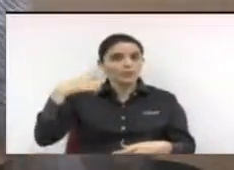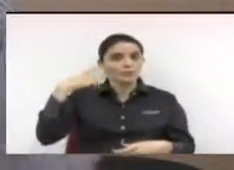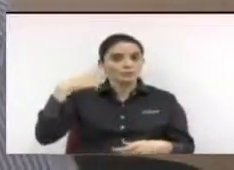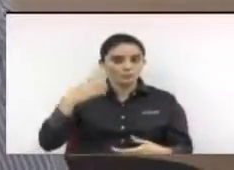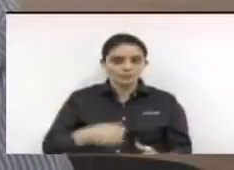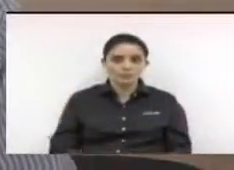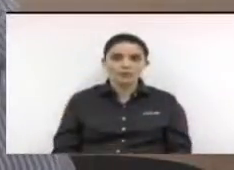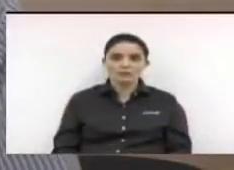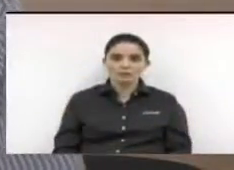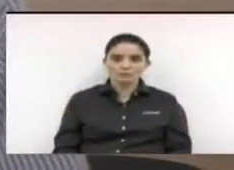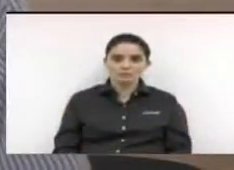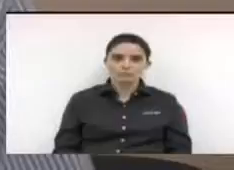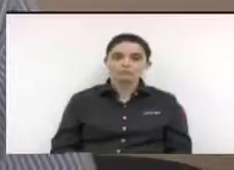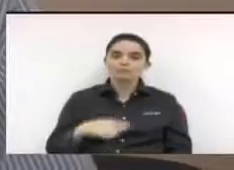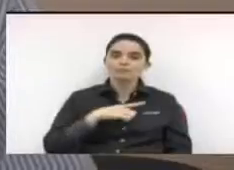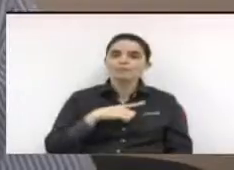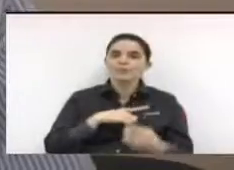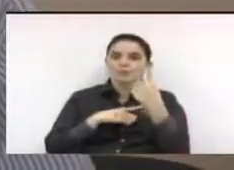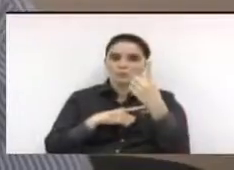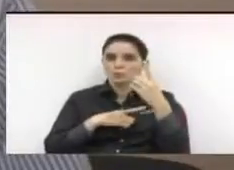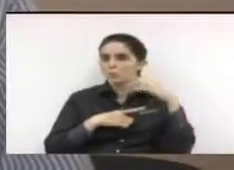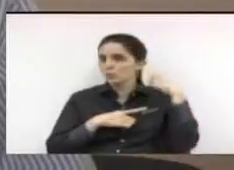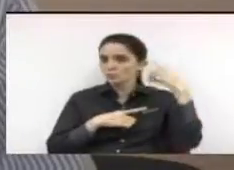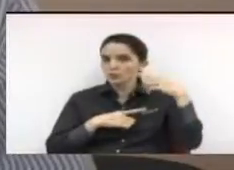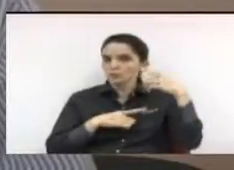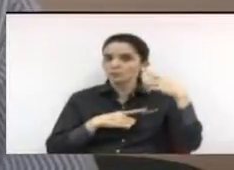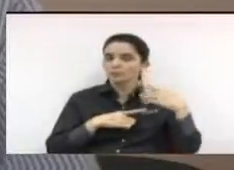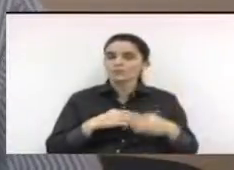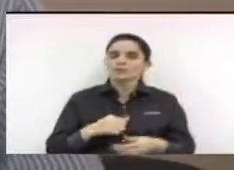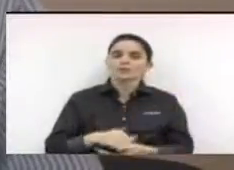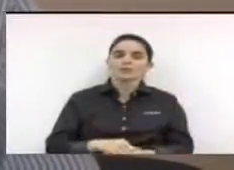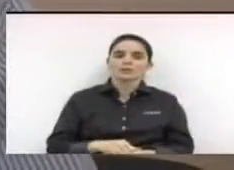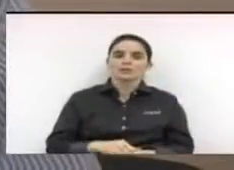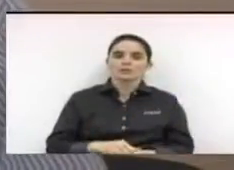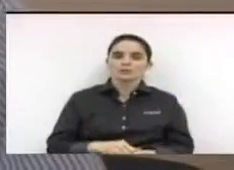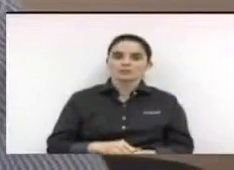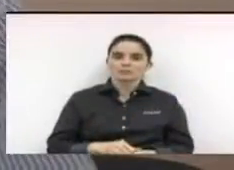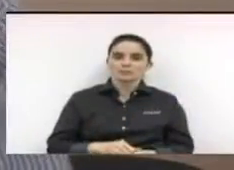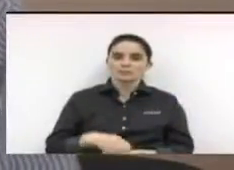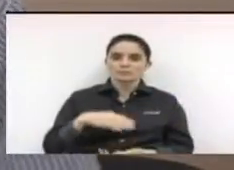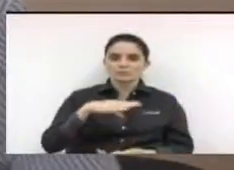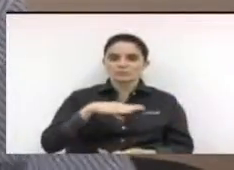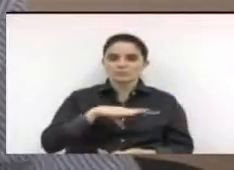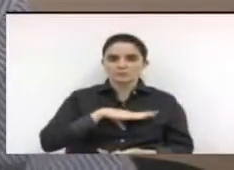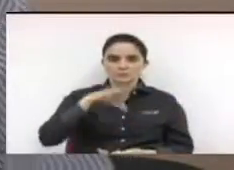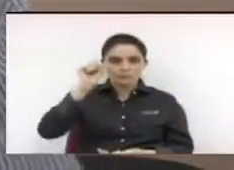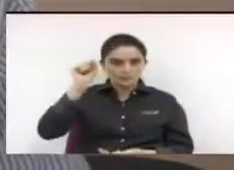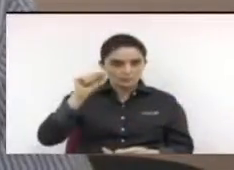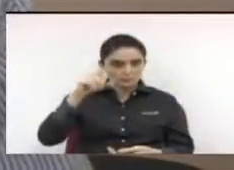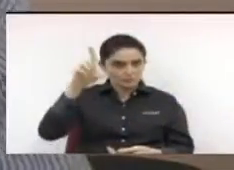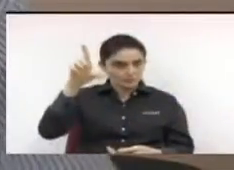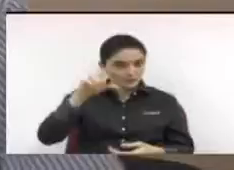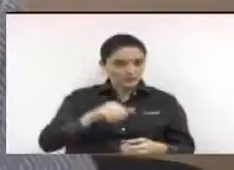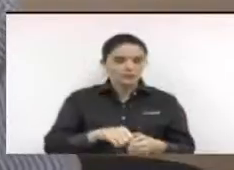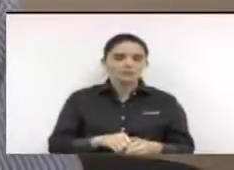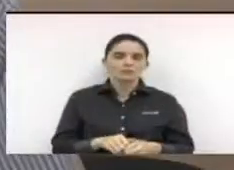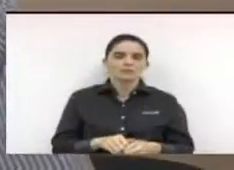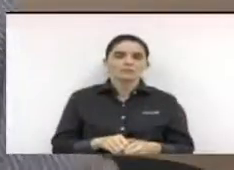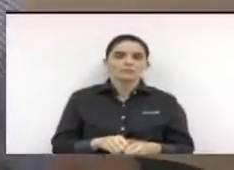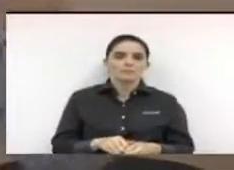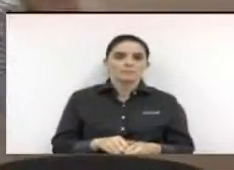temos um deputado eleito, poderíamos ter deputado estadual eleito, faltou poucos votos para um, para outro, mas perdemos eleger os nossos